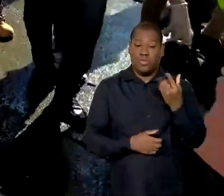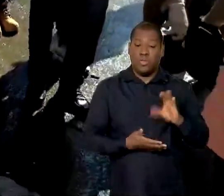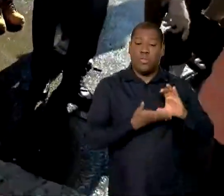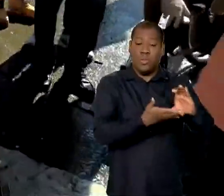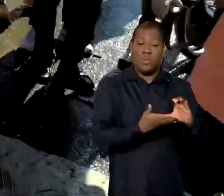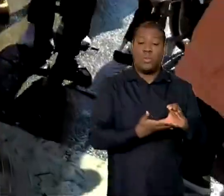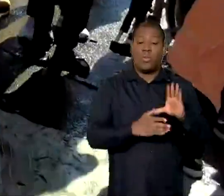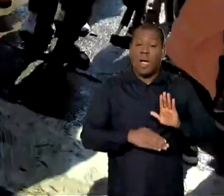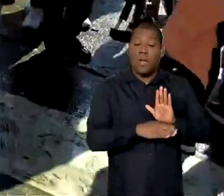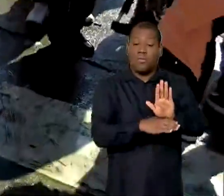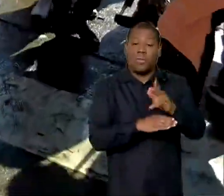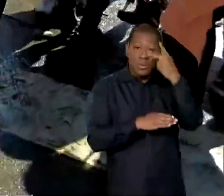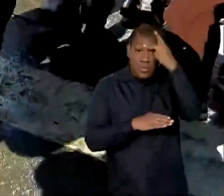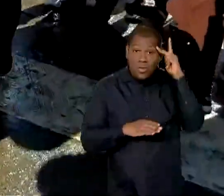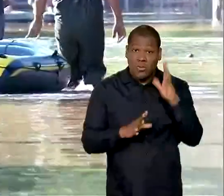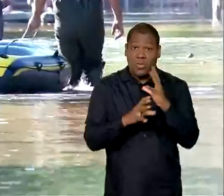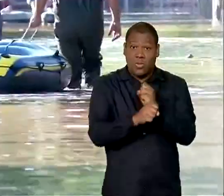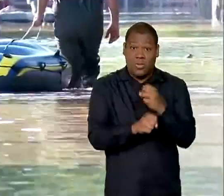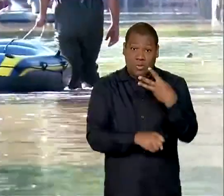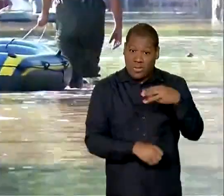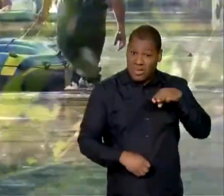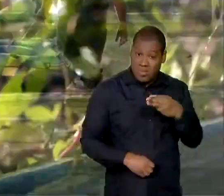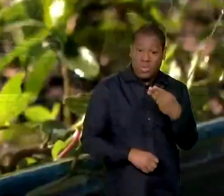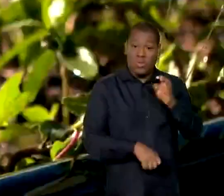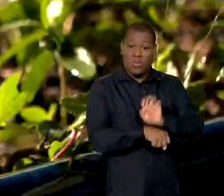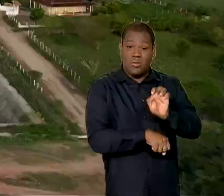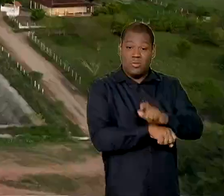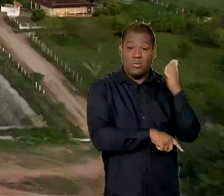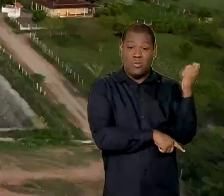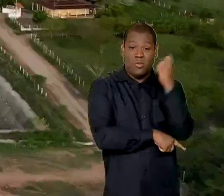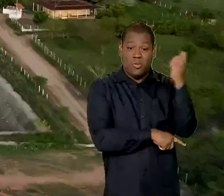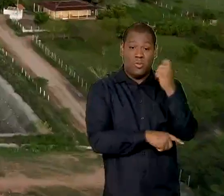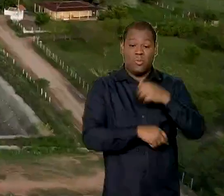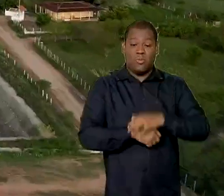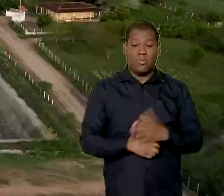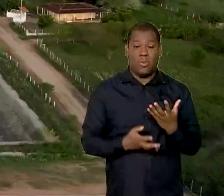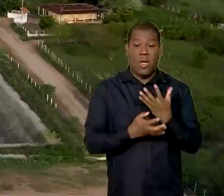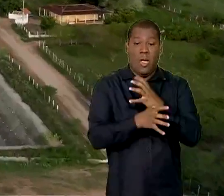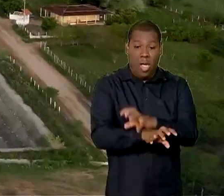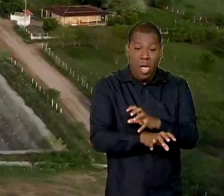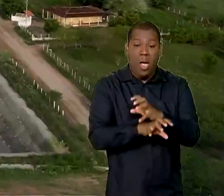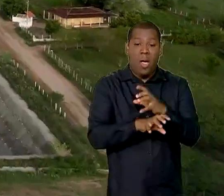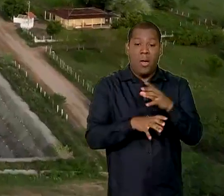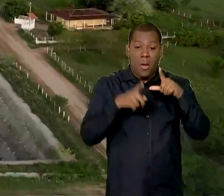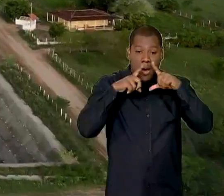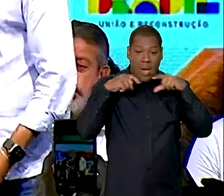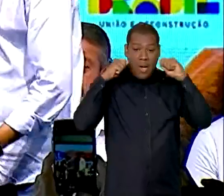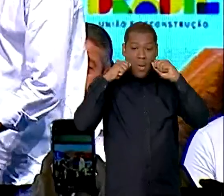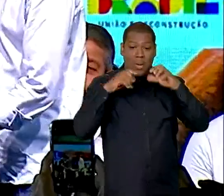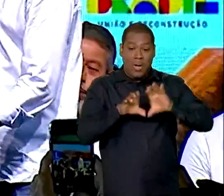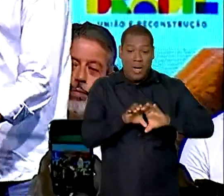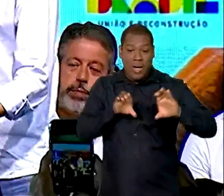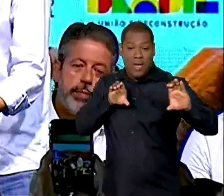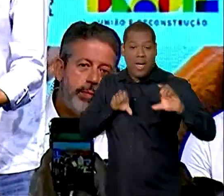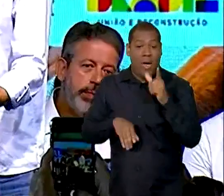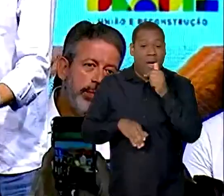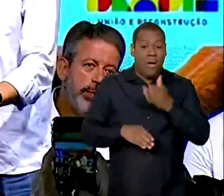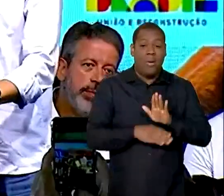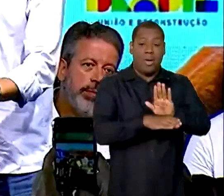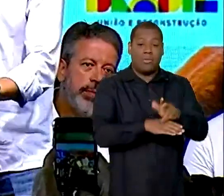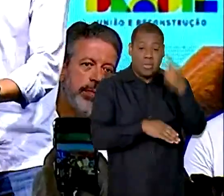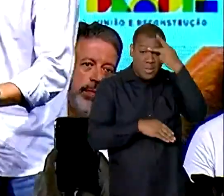mais de 3 milhões e meio de pessoas na região. No sertão alagoano, o canal vai levar água a 57 mil